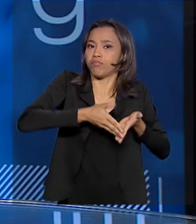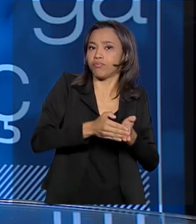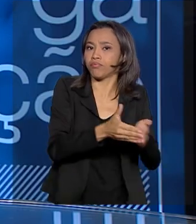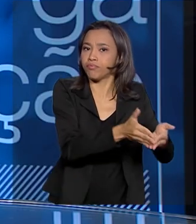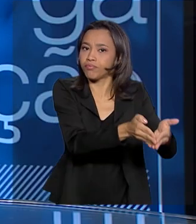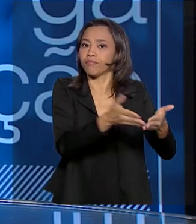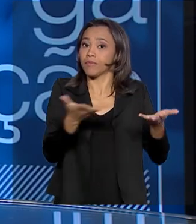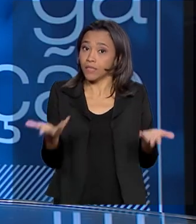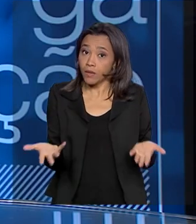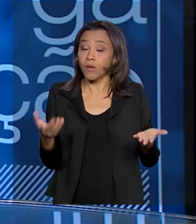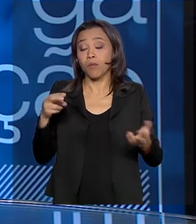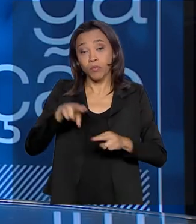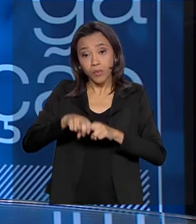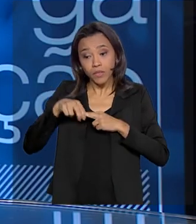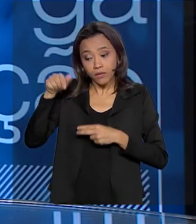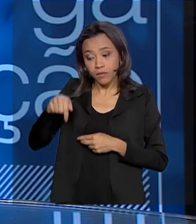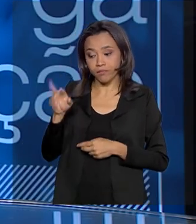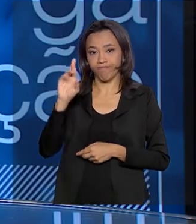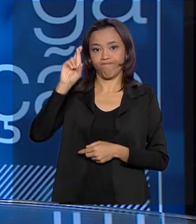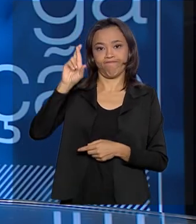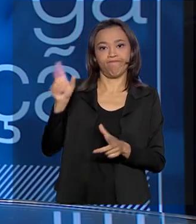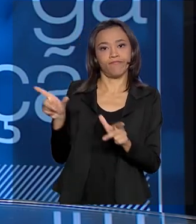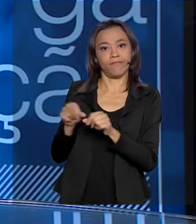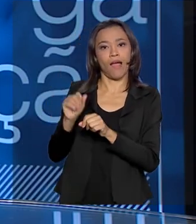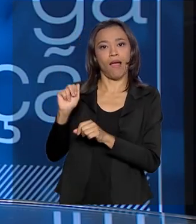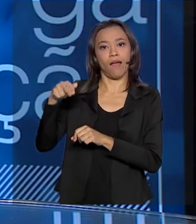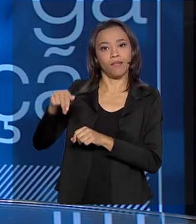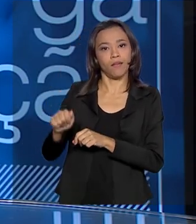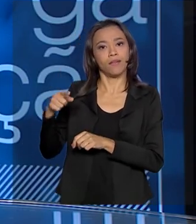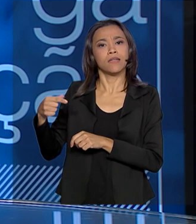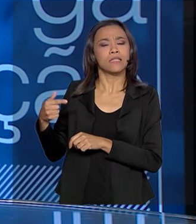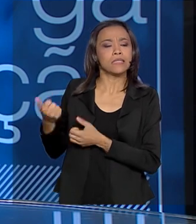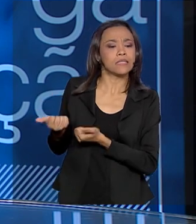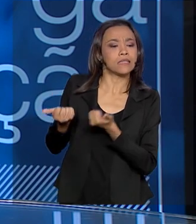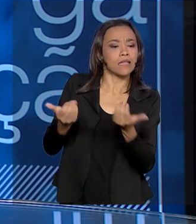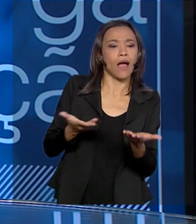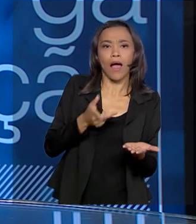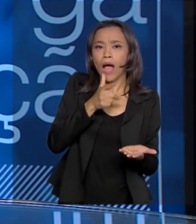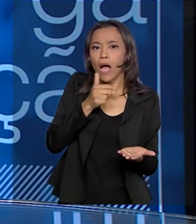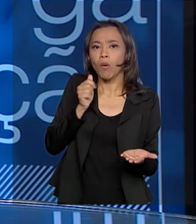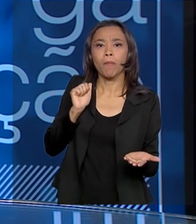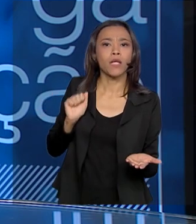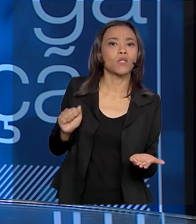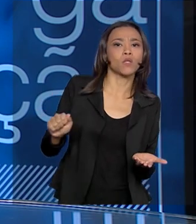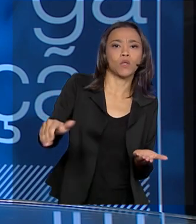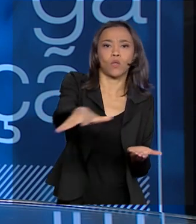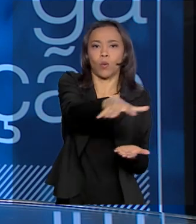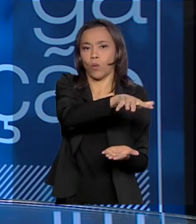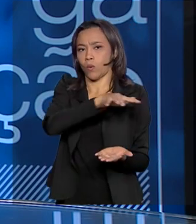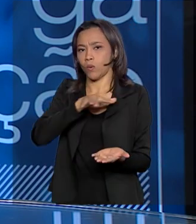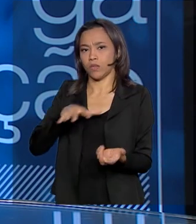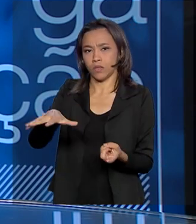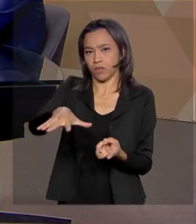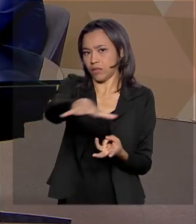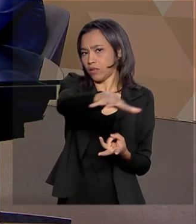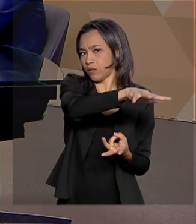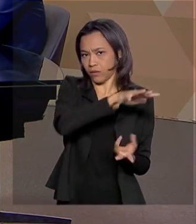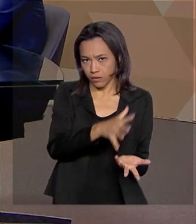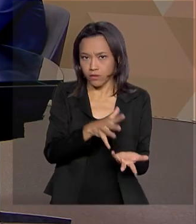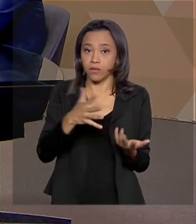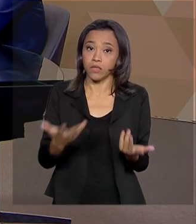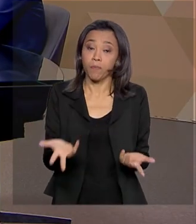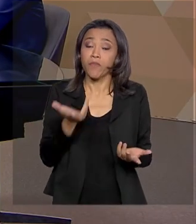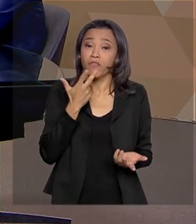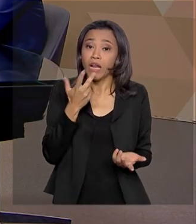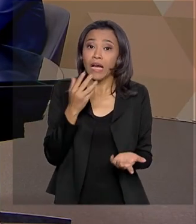cabe à agência justamente fazer essa dosagem de poder da água para todos os usuários, para todos os setores produtivos. Então, falar